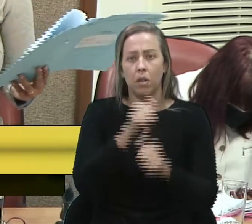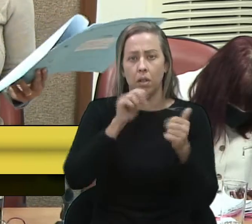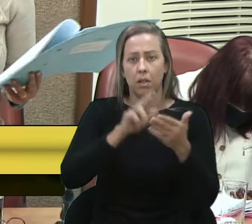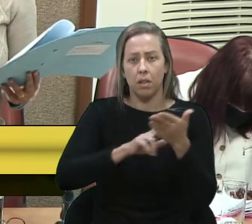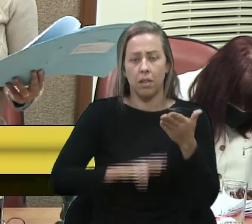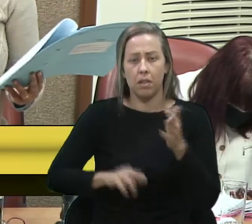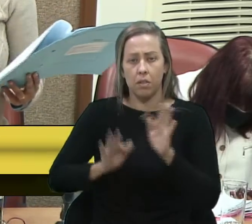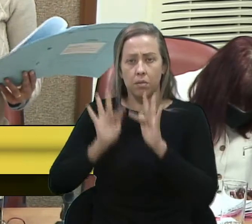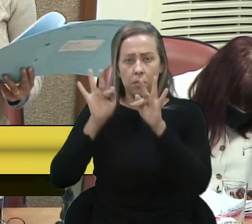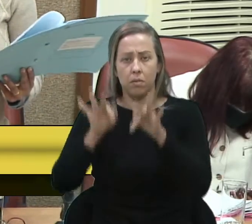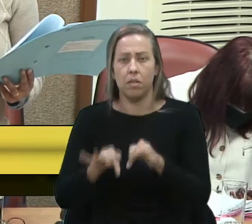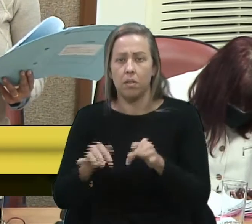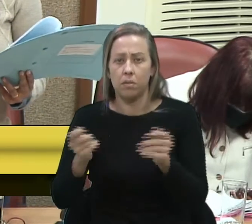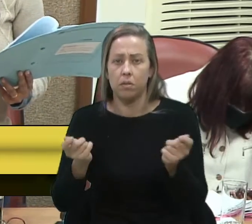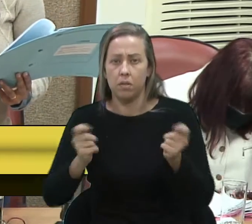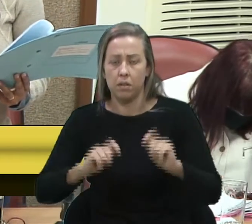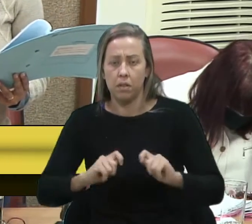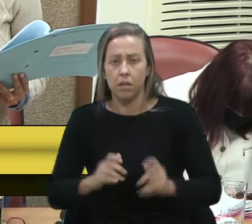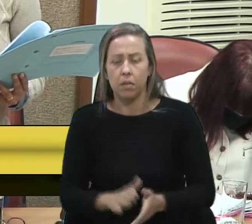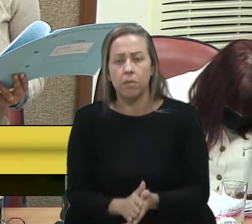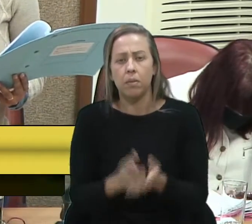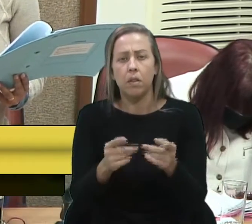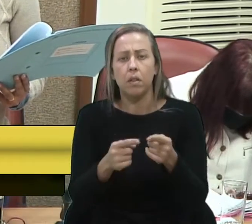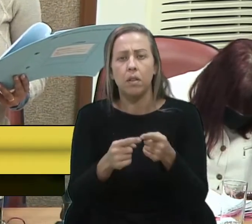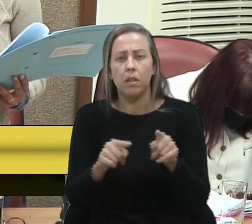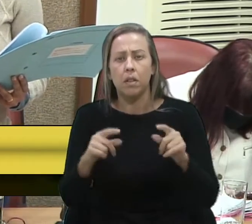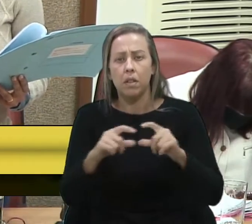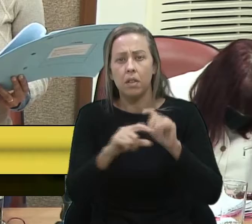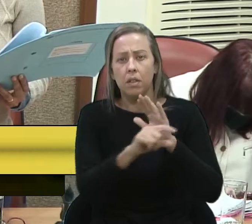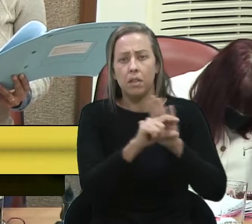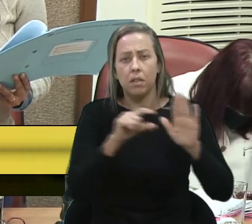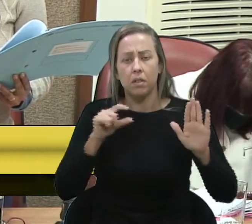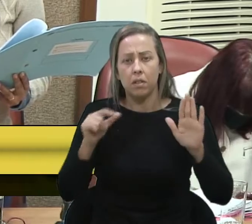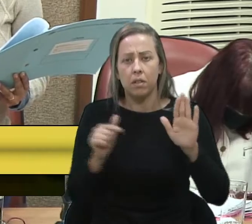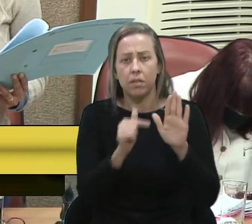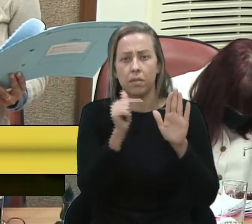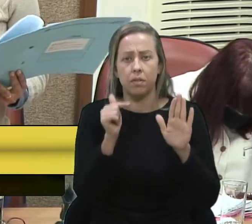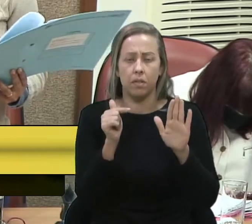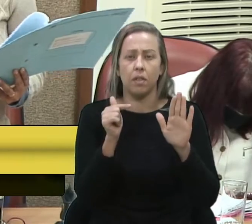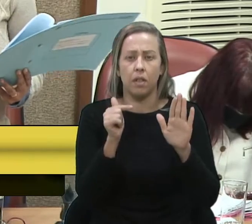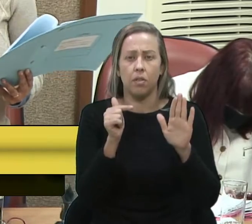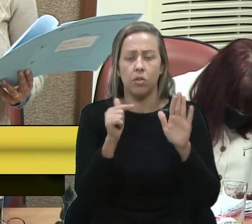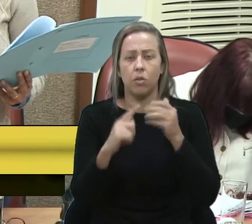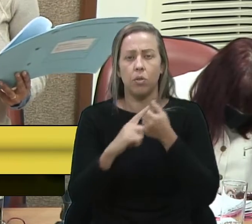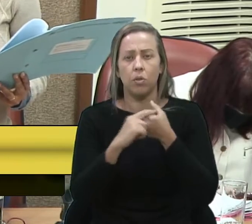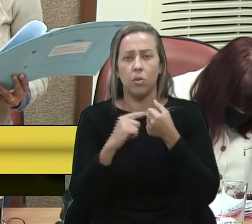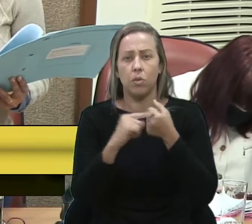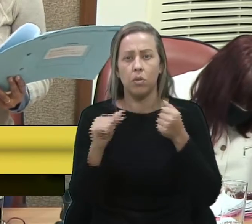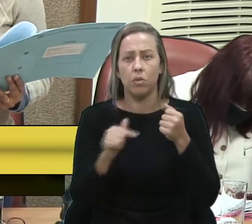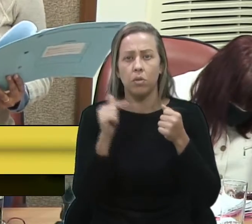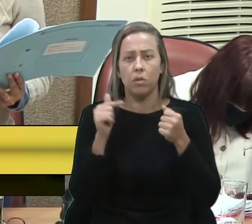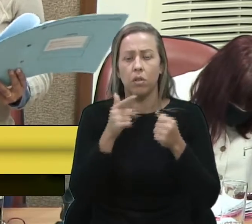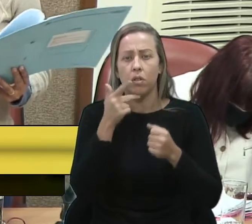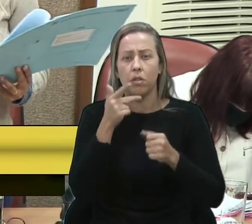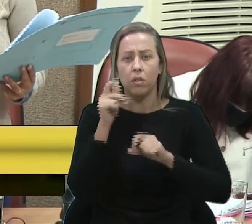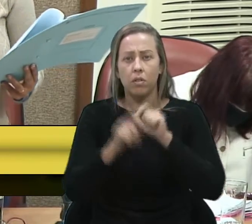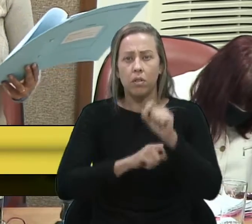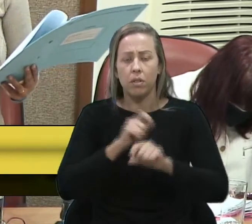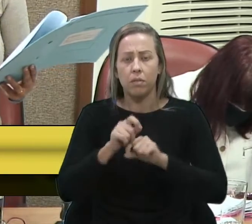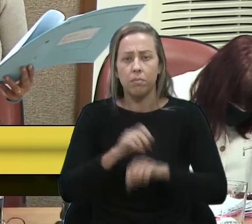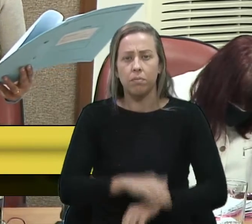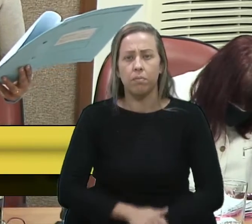final, eu não sei se tem como, mas no parágrafo 7º do artigo 7º ele diz, opa,